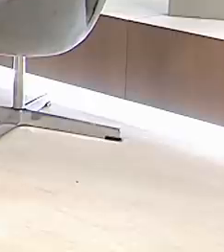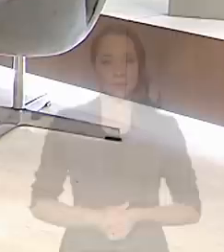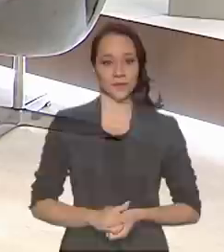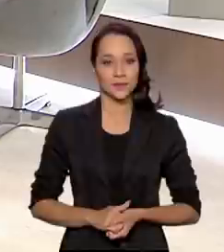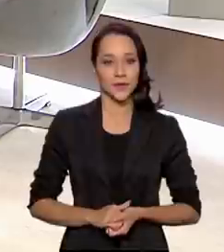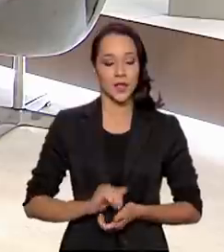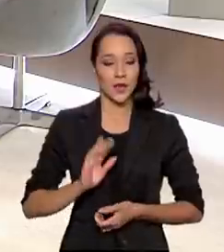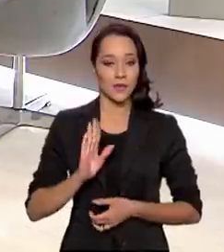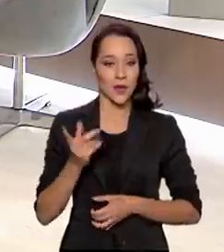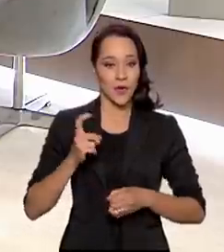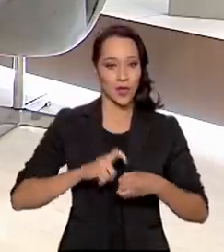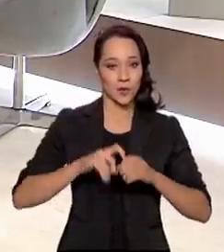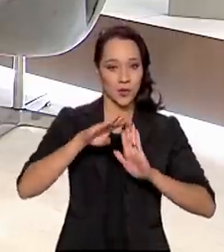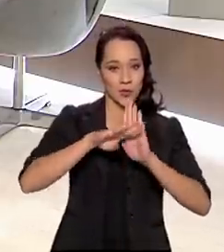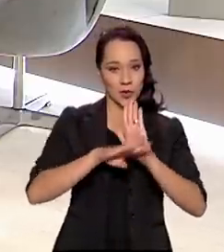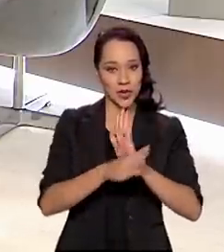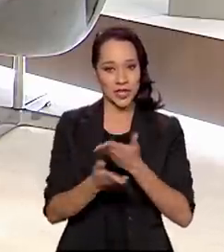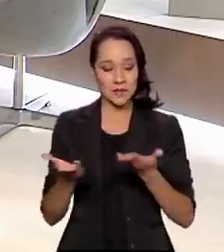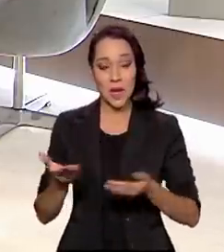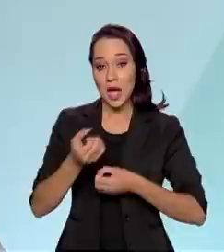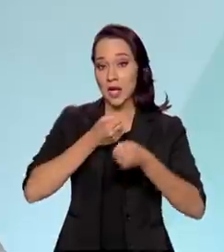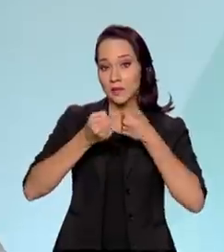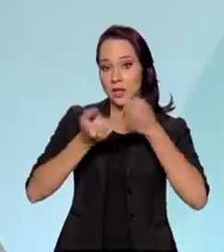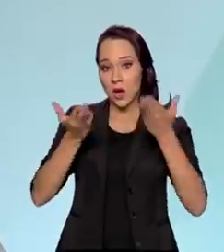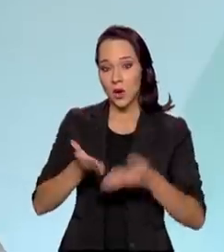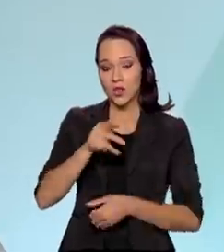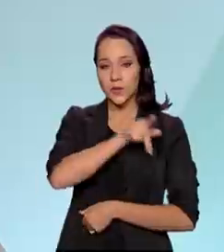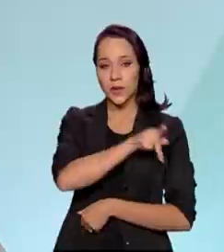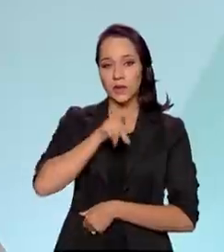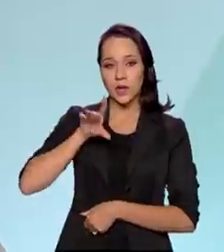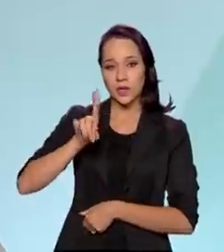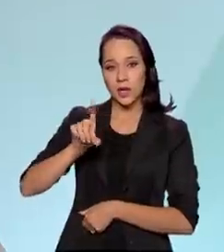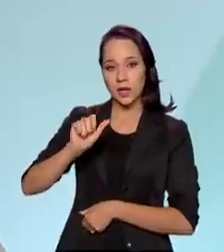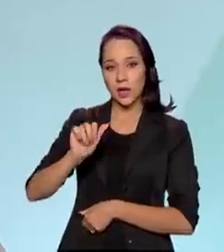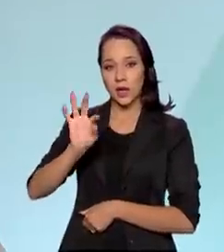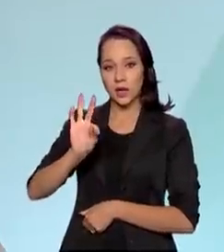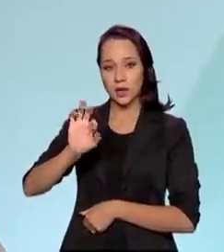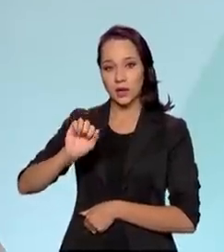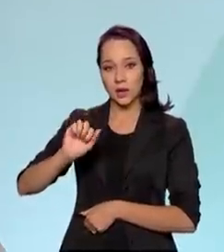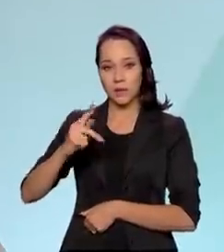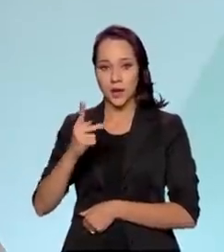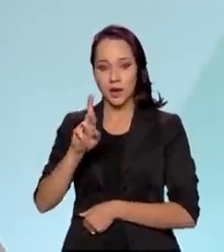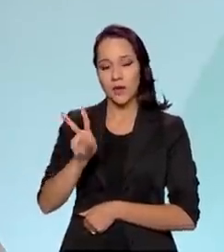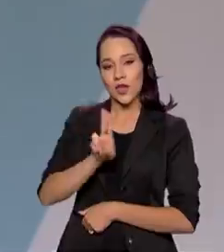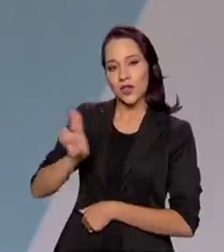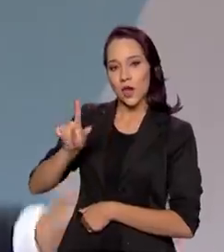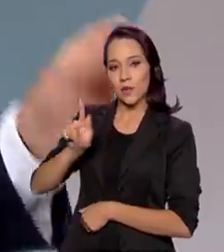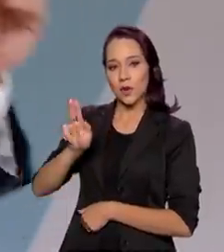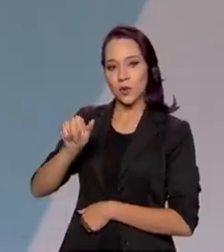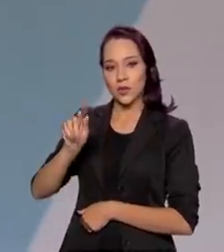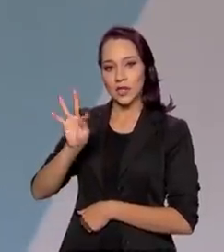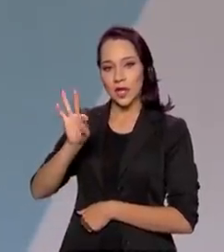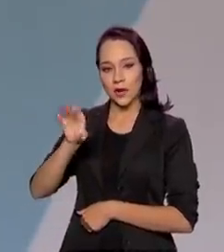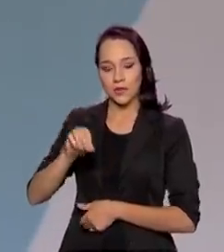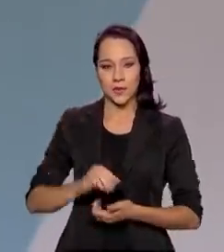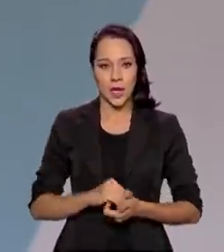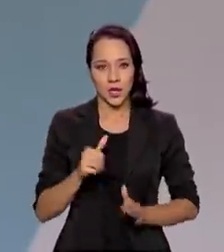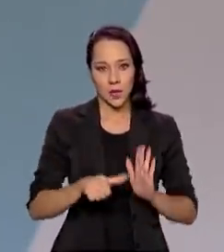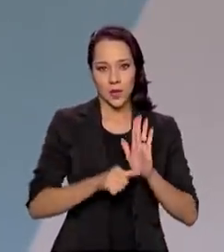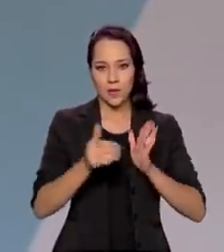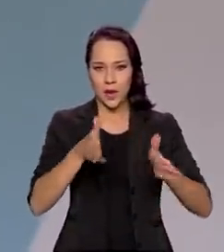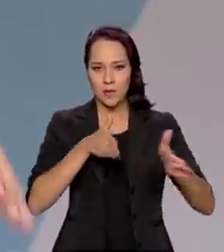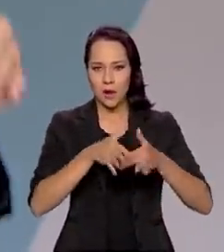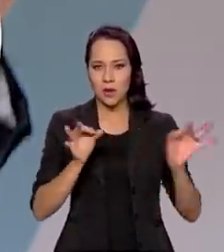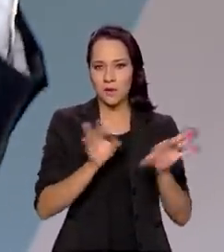Voltamos com o Brasil em Pauta, entrevistado é o presidente da Dataprev, Gustavo Canuto. Presidente, terminamos o primeiro bloco